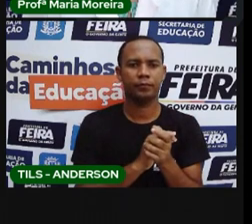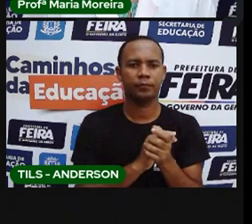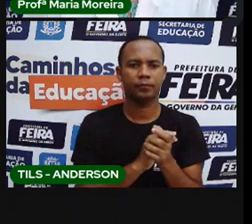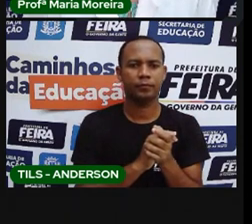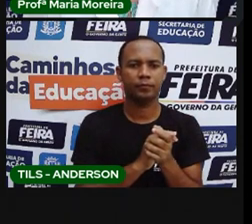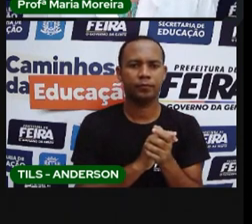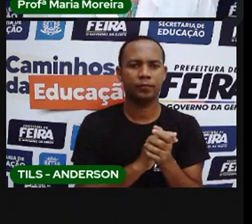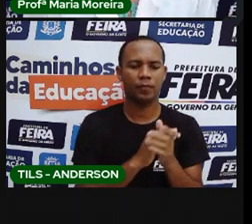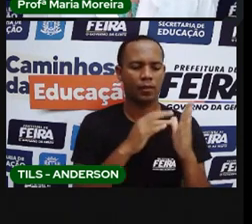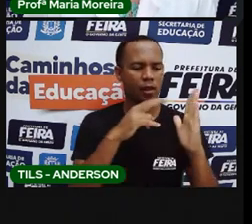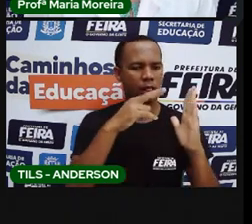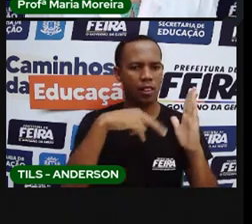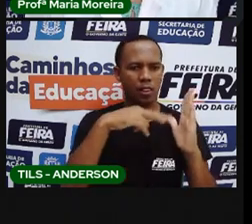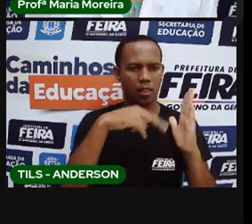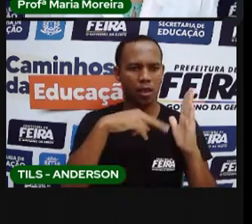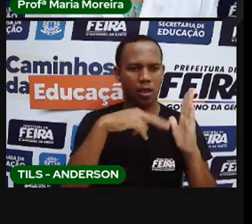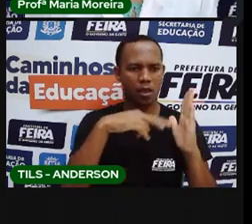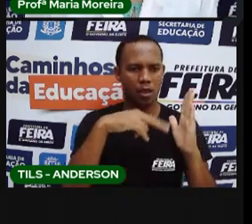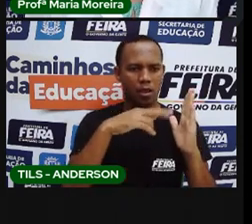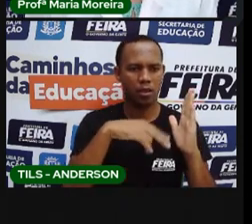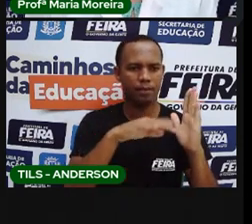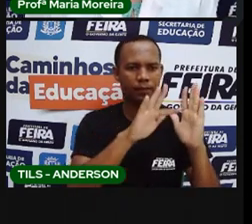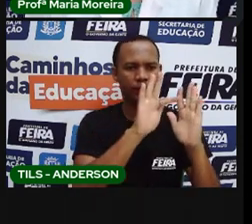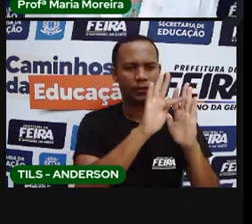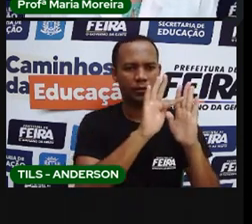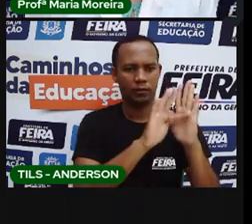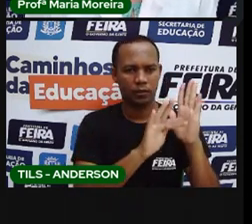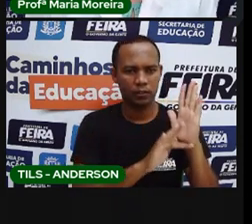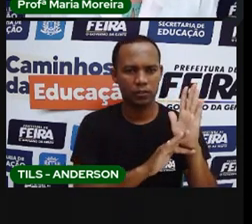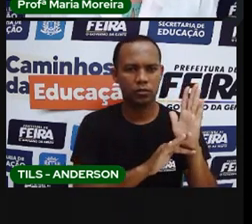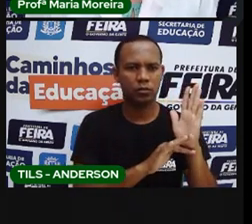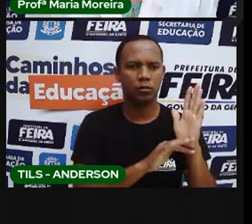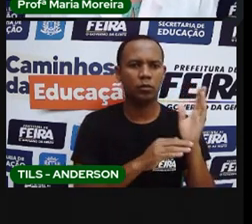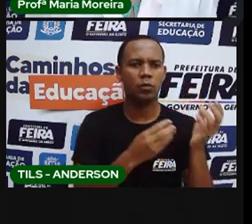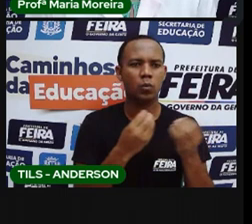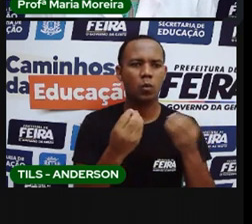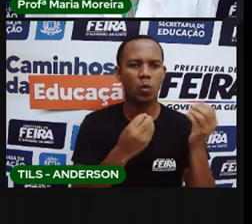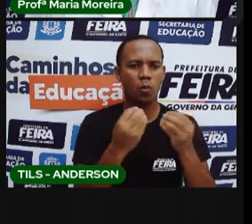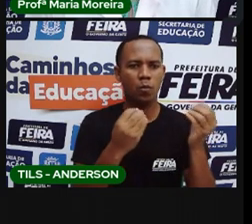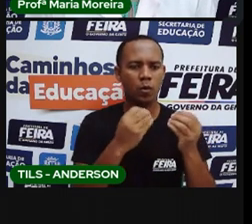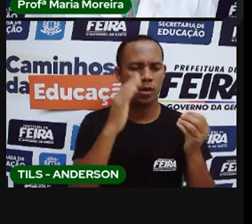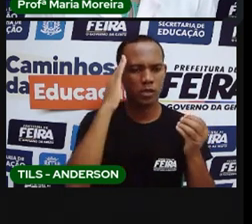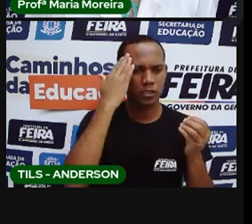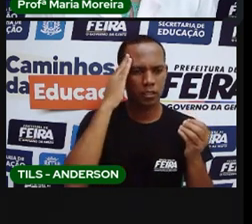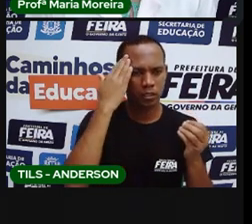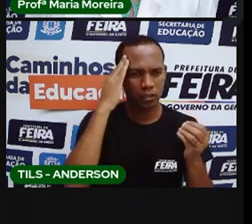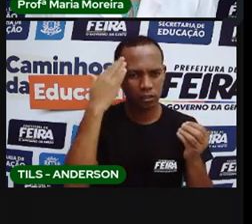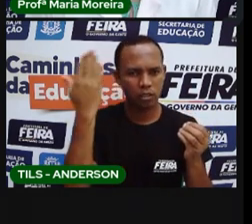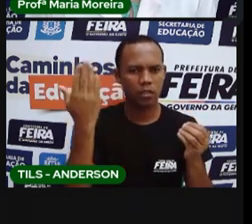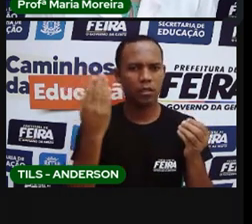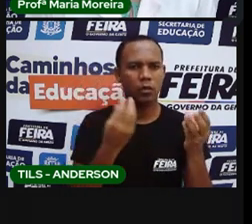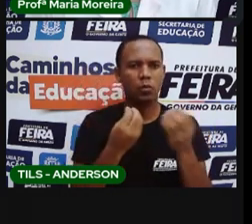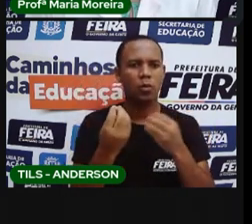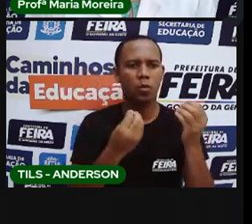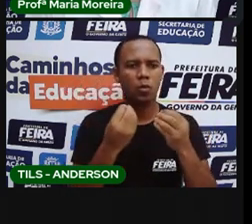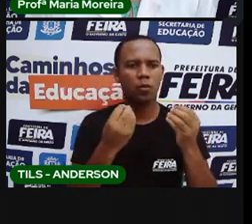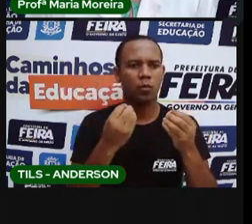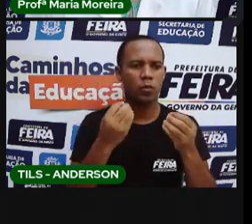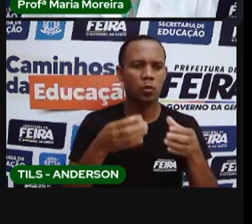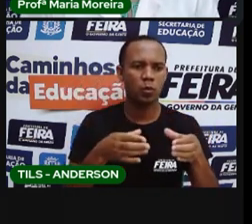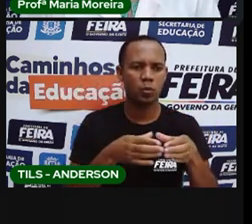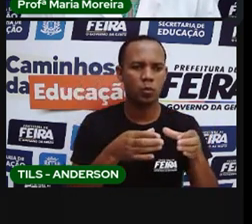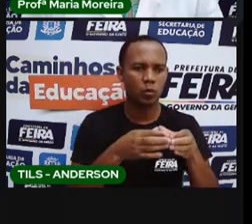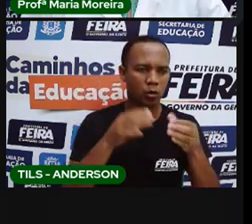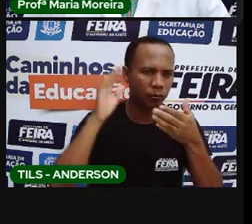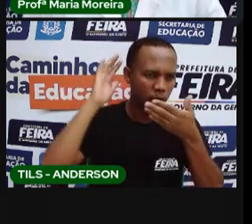Bom, faço a leitura do texto abaixo para entender a relação do índio com a natureza, né? Dos indígenas com a natureza.